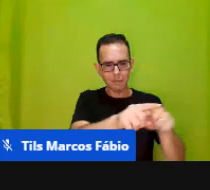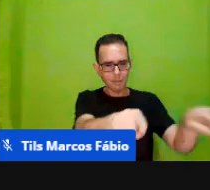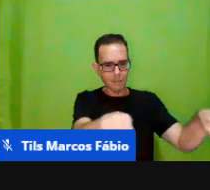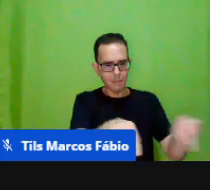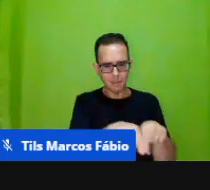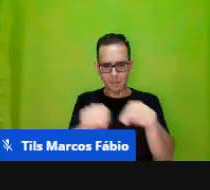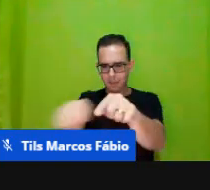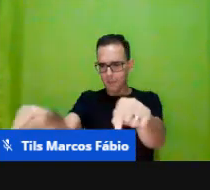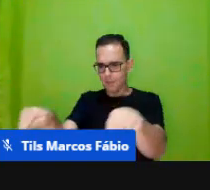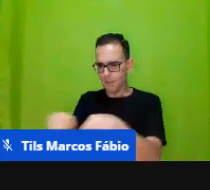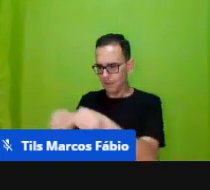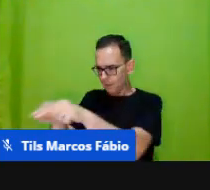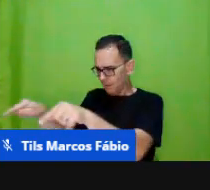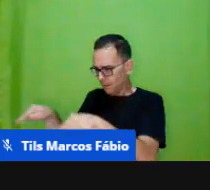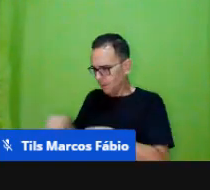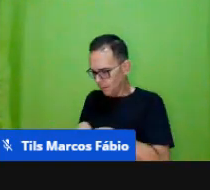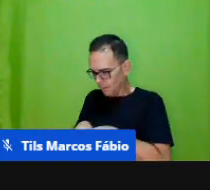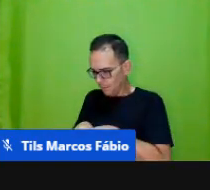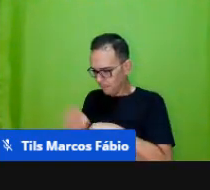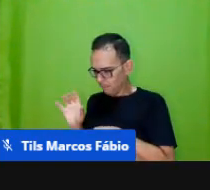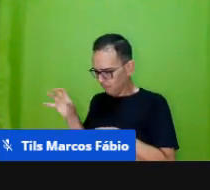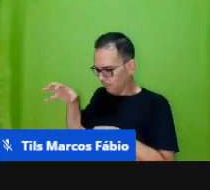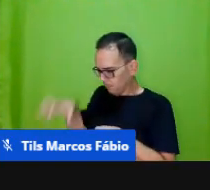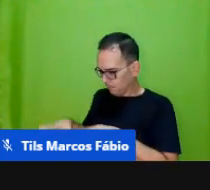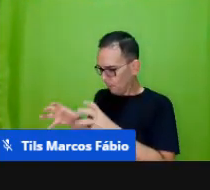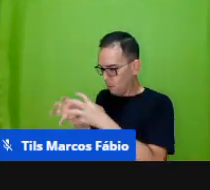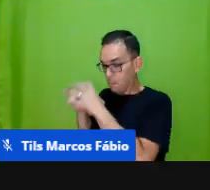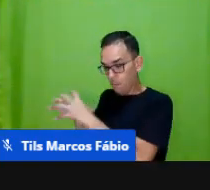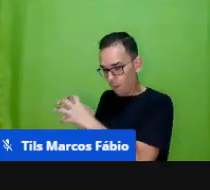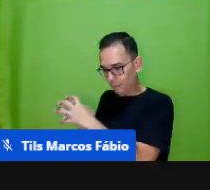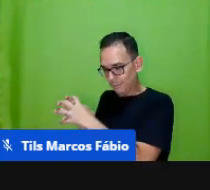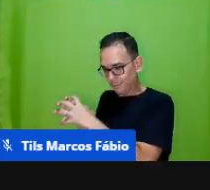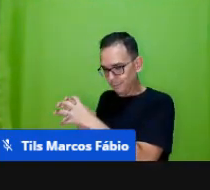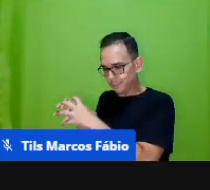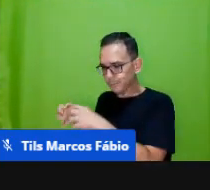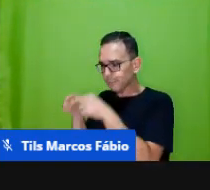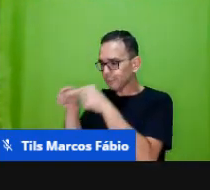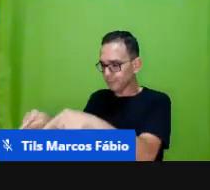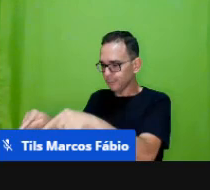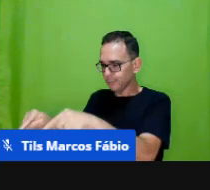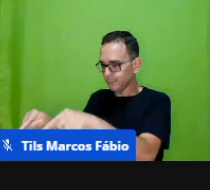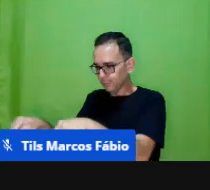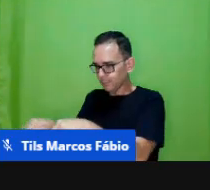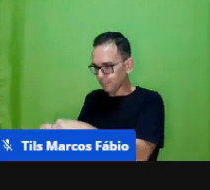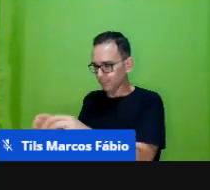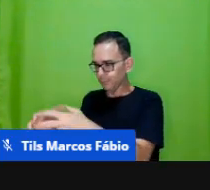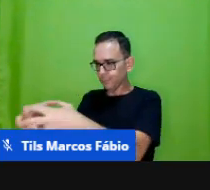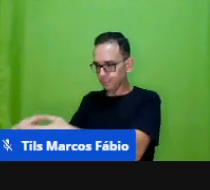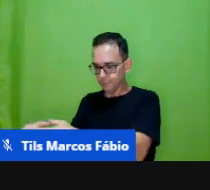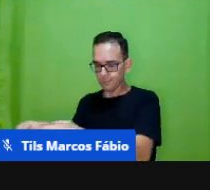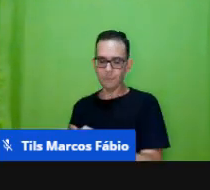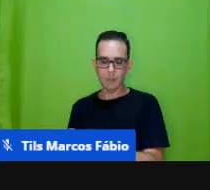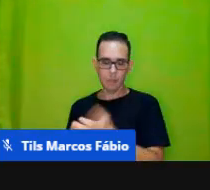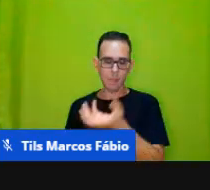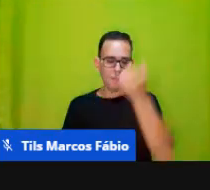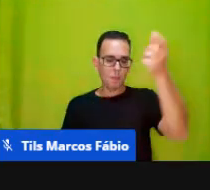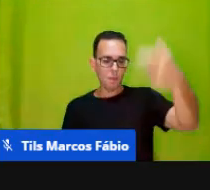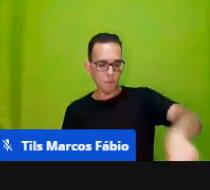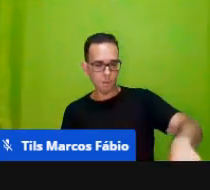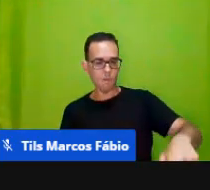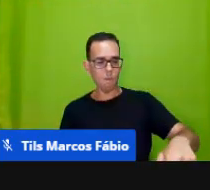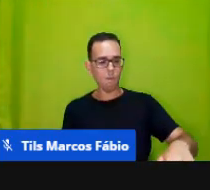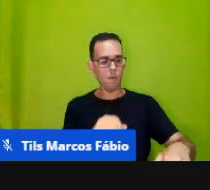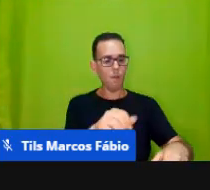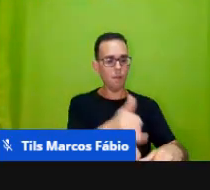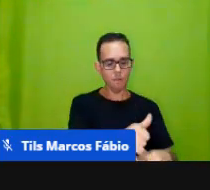o bebê agrupe, né? Para guardar como forma de brincadeira pelas cores, por exemplo. Aqui nós vamos guardar só